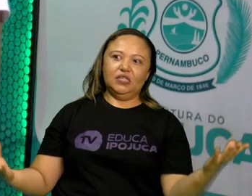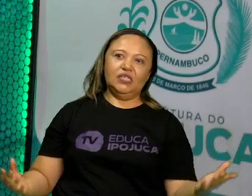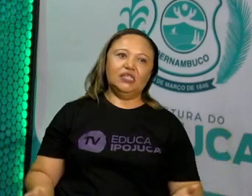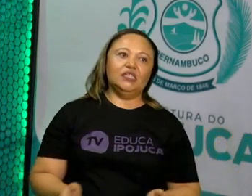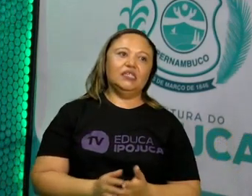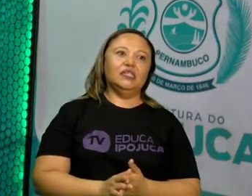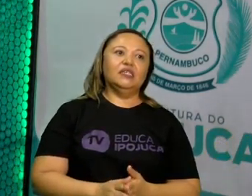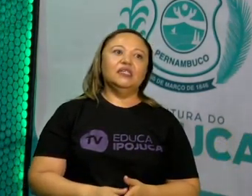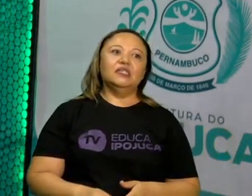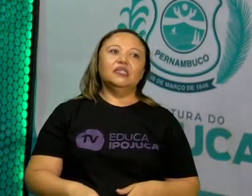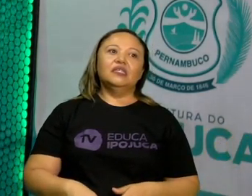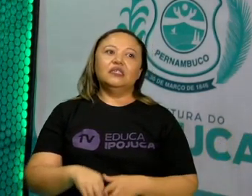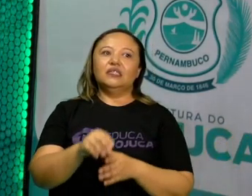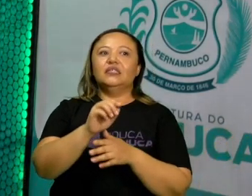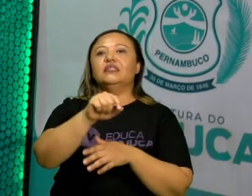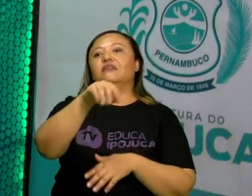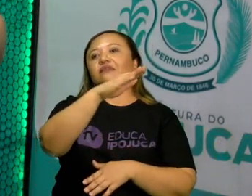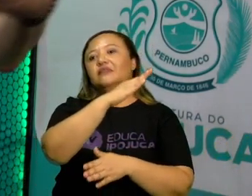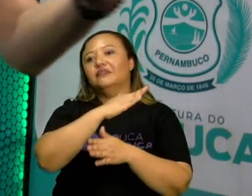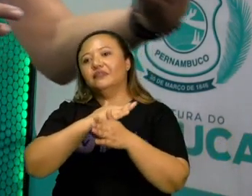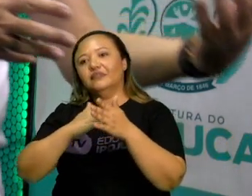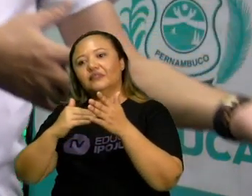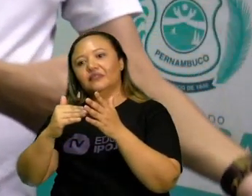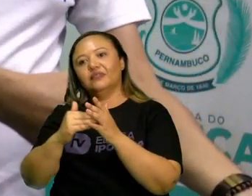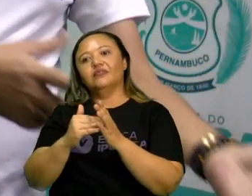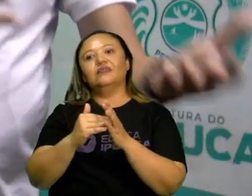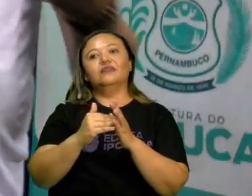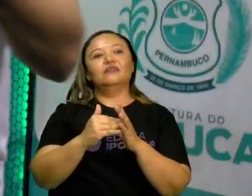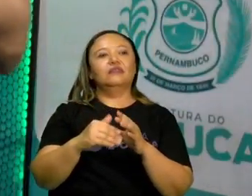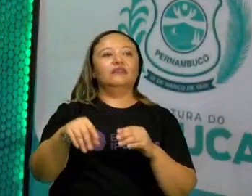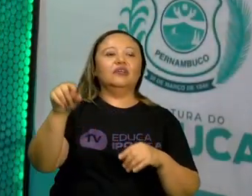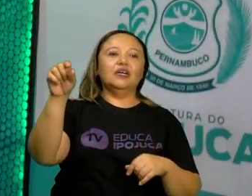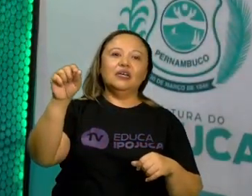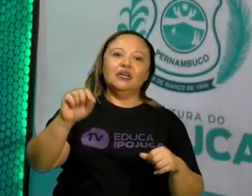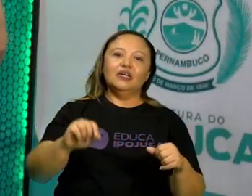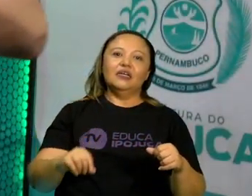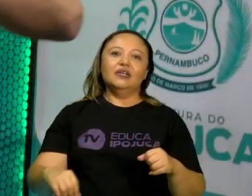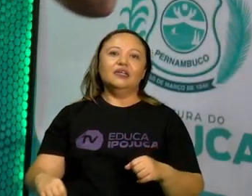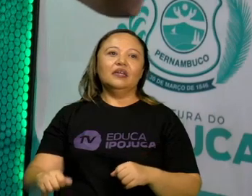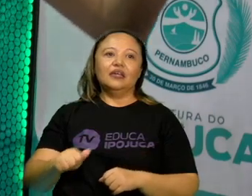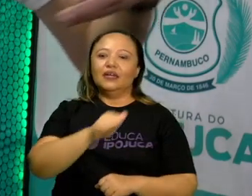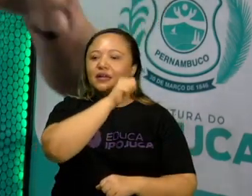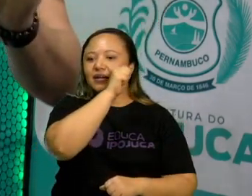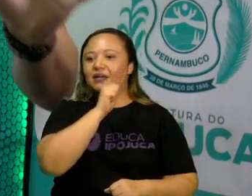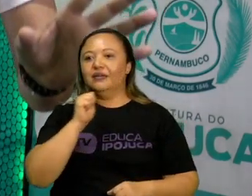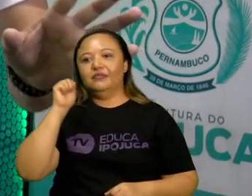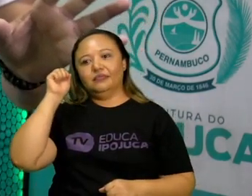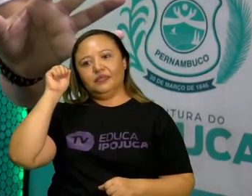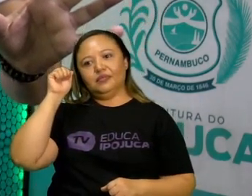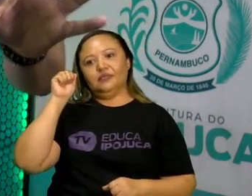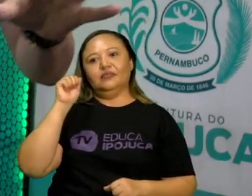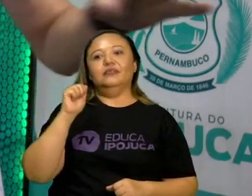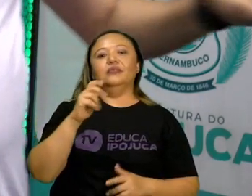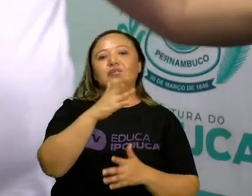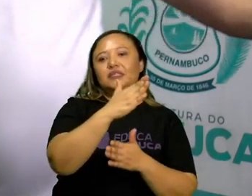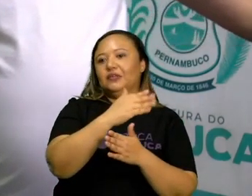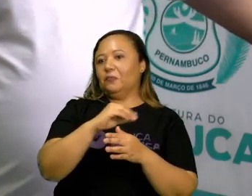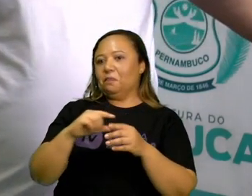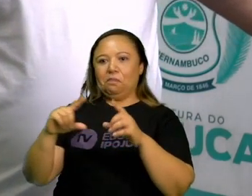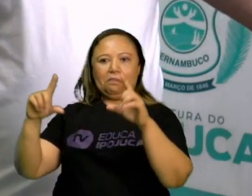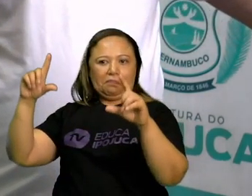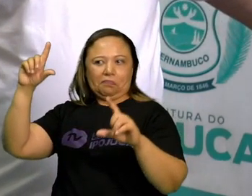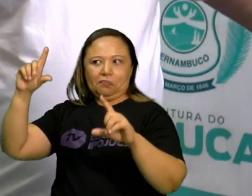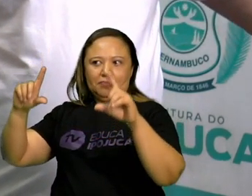Festivais, plataformas de streaming, tipo Netflix, Amazon e outras, enfim. Então,